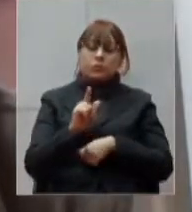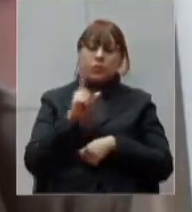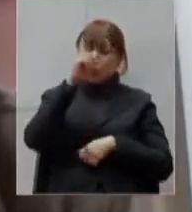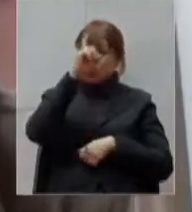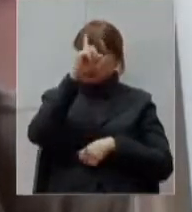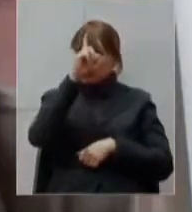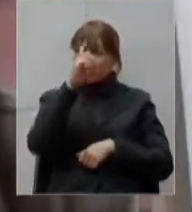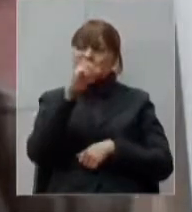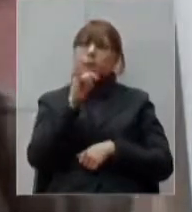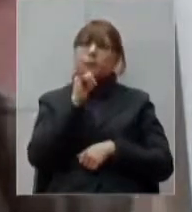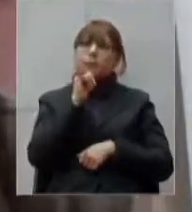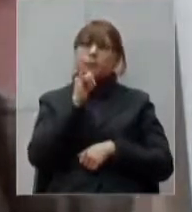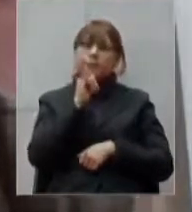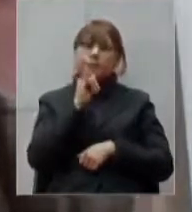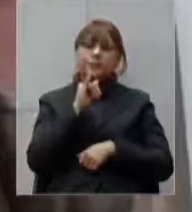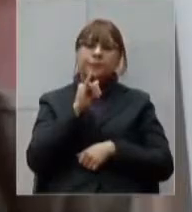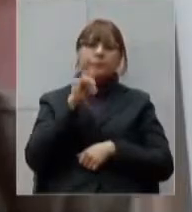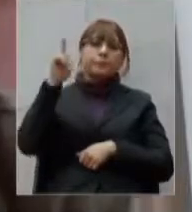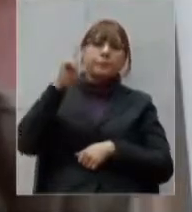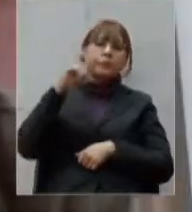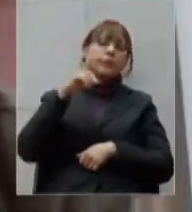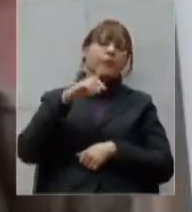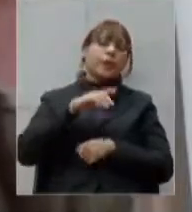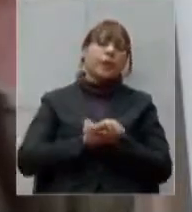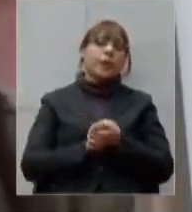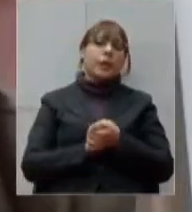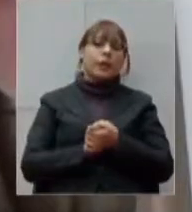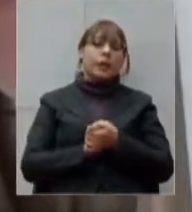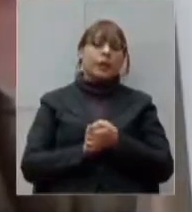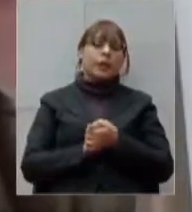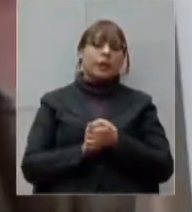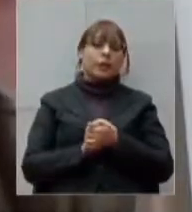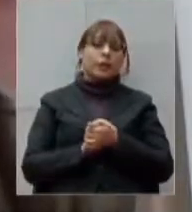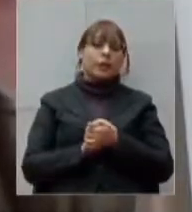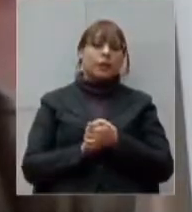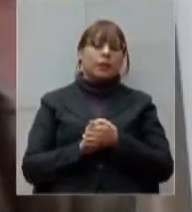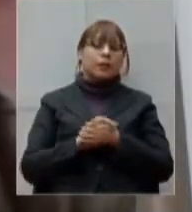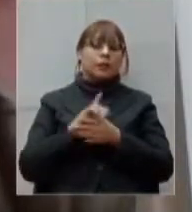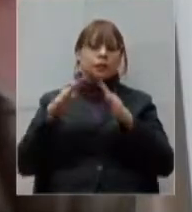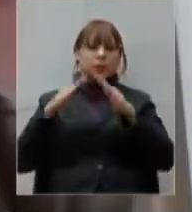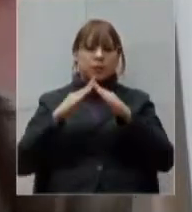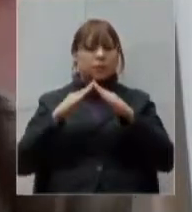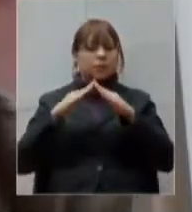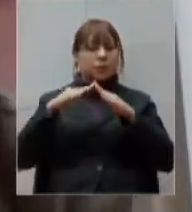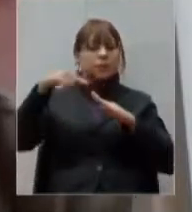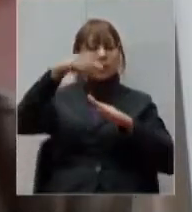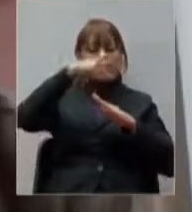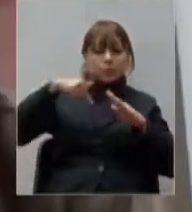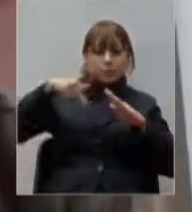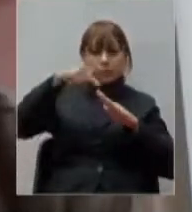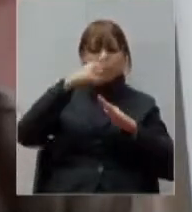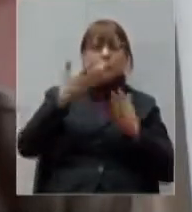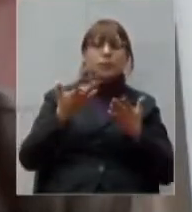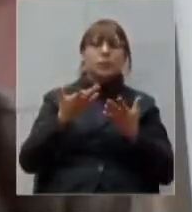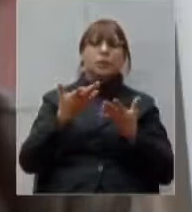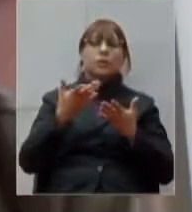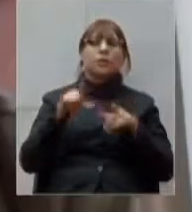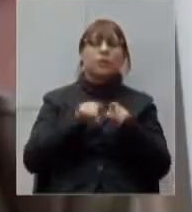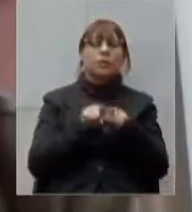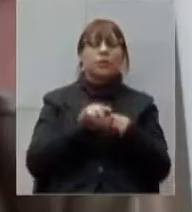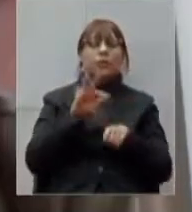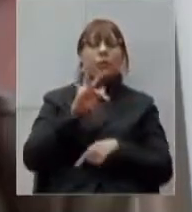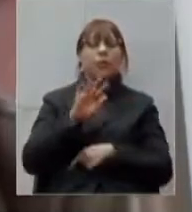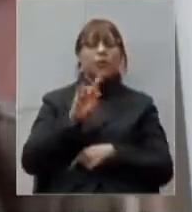como a Santa Casa de Misericórdia de Juiz de Fora o hospital João Penido que pertence a Rede Femigue